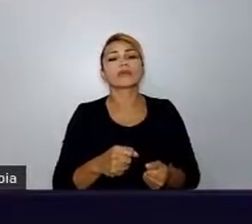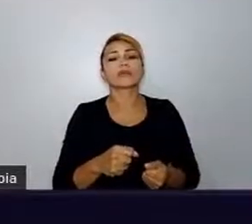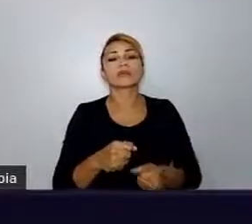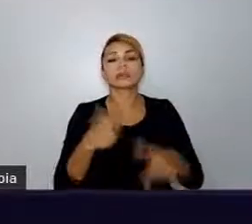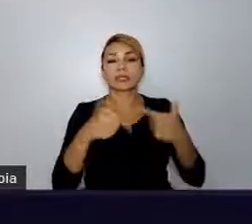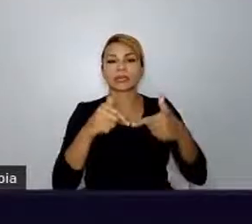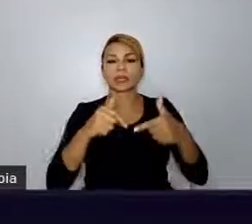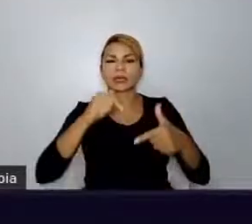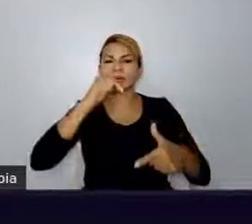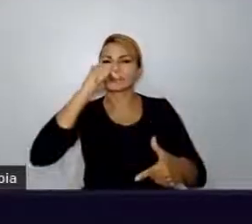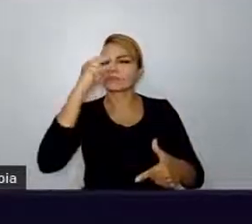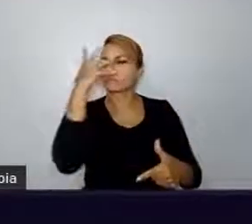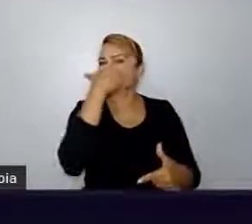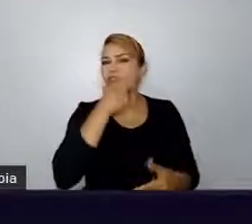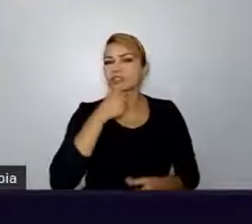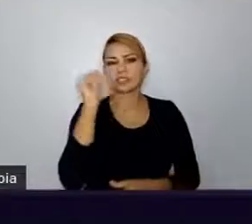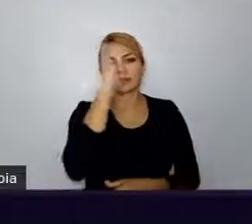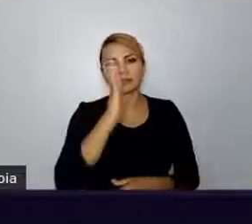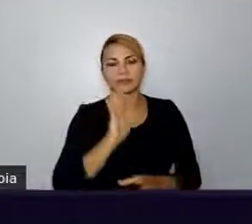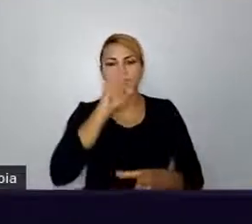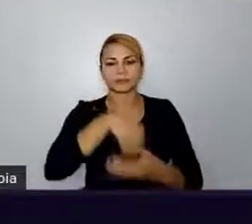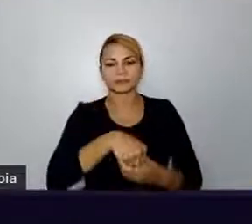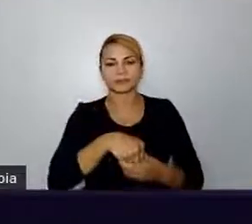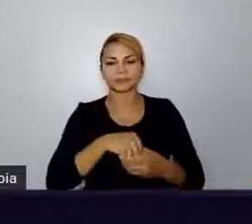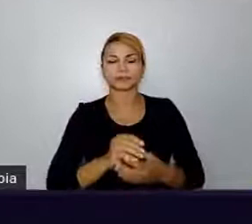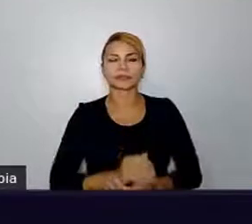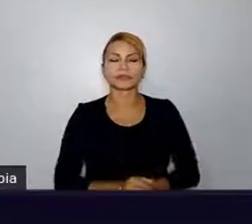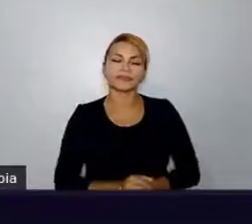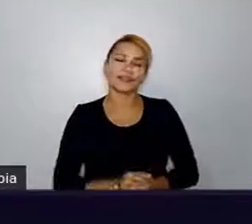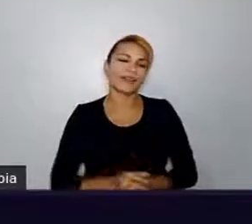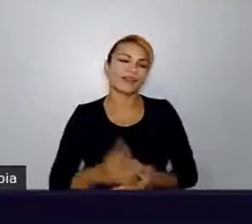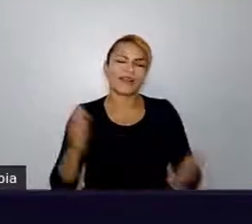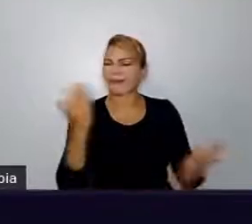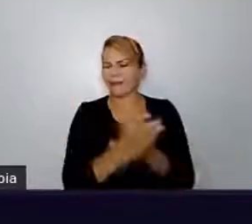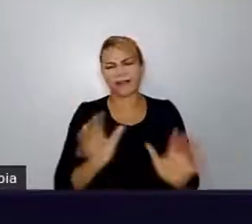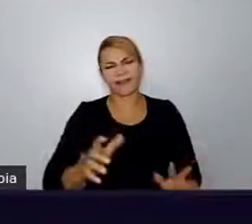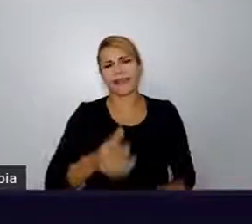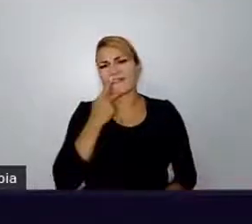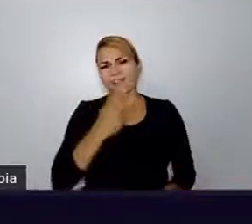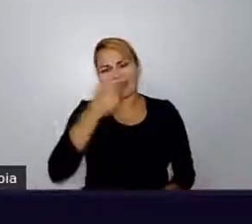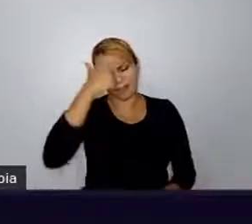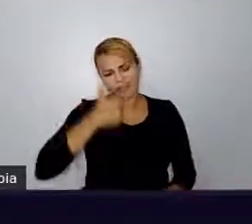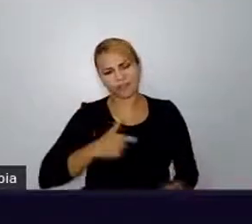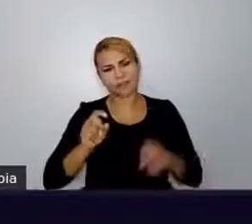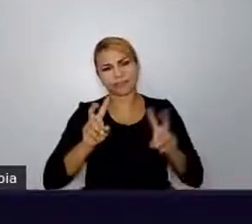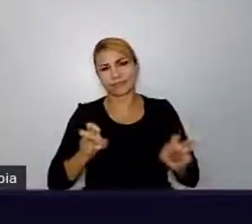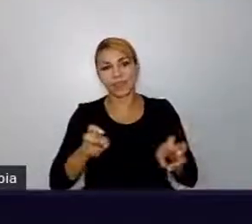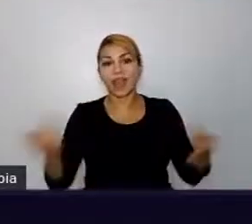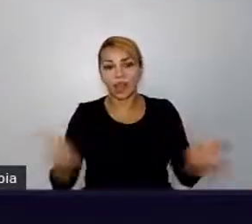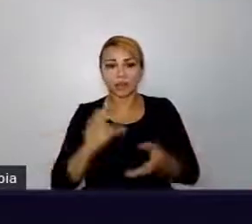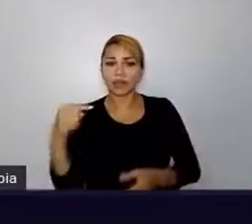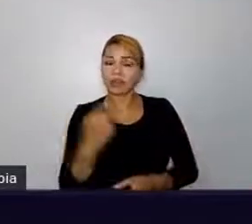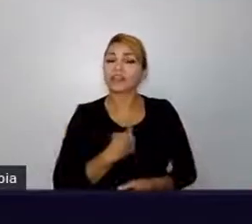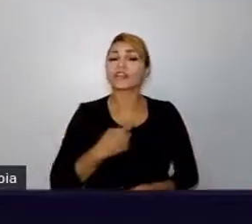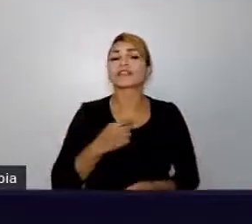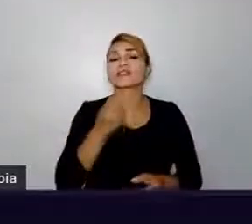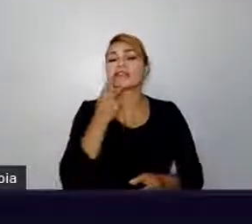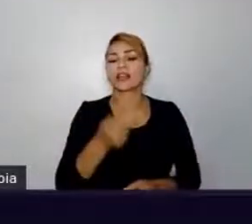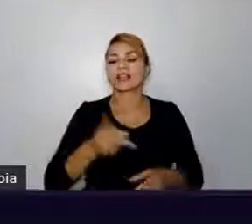Bom, mas chega de falar de mim, né? Vamos falar de colaboração. Bom,